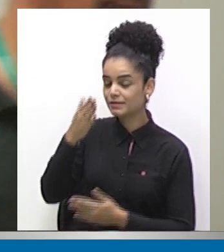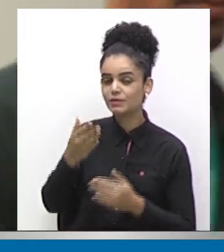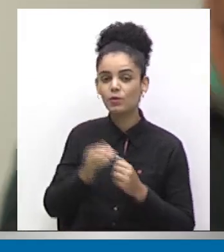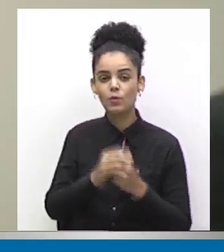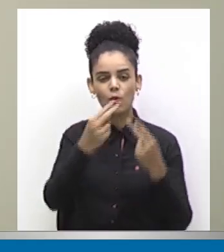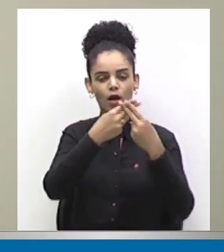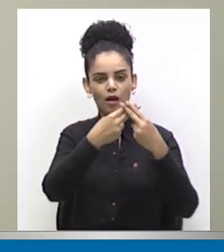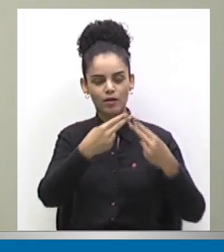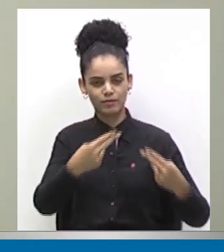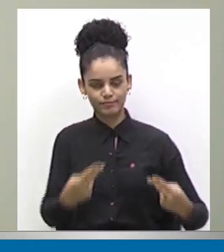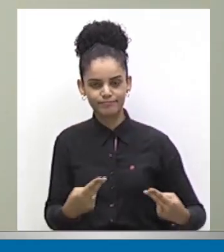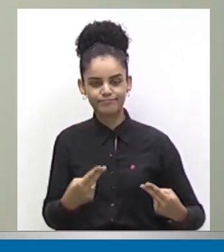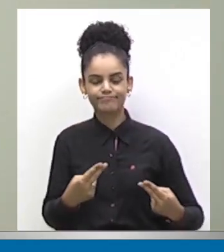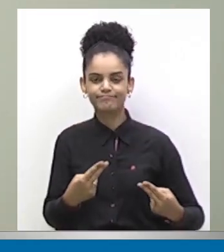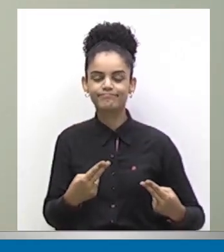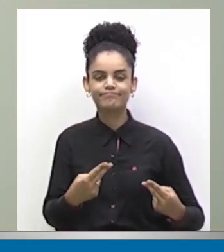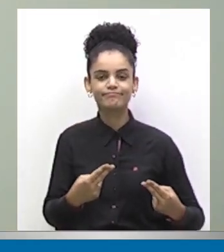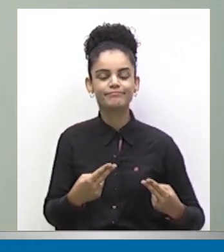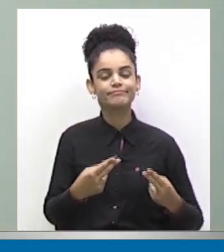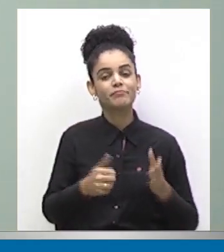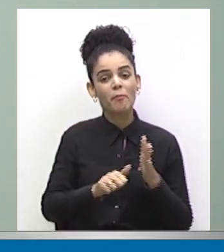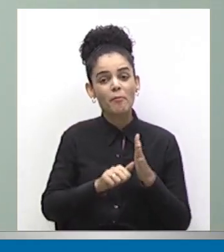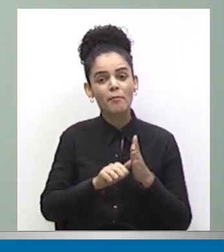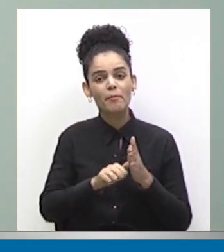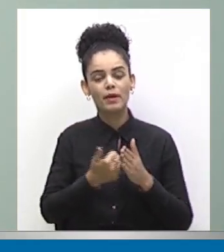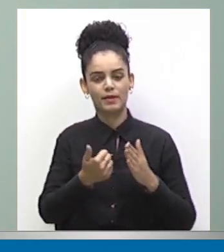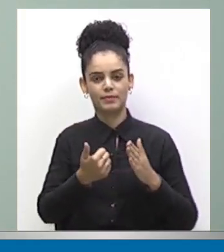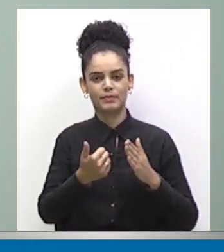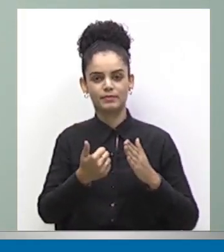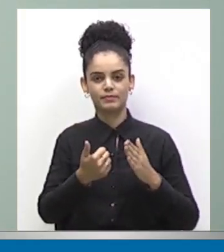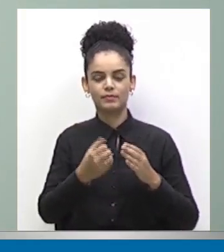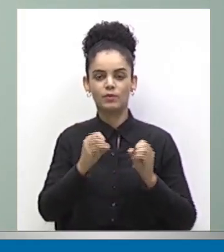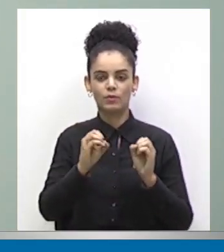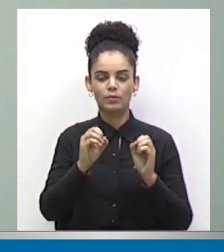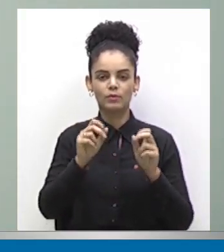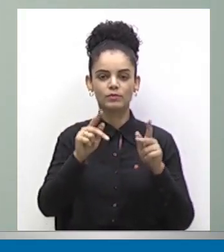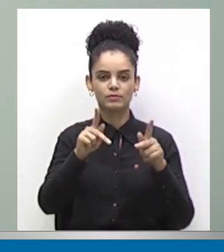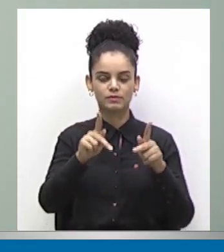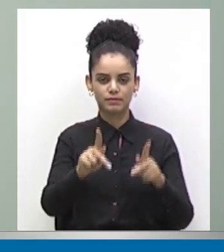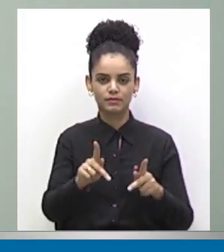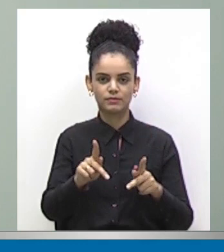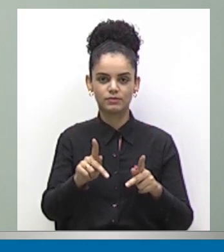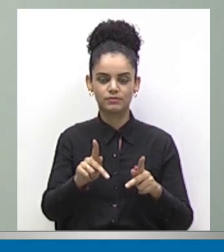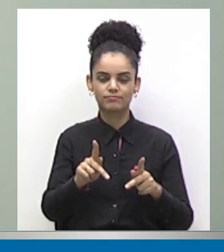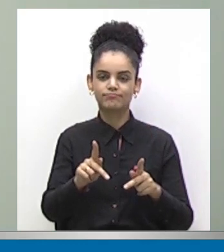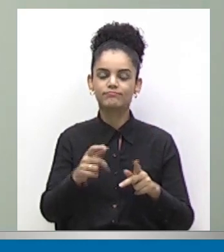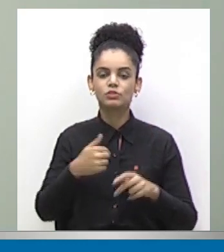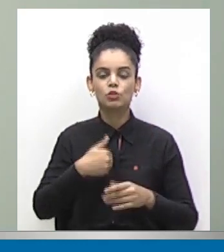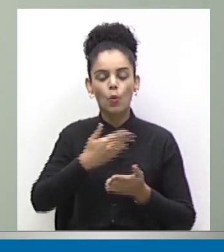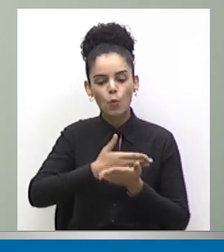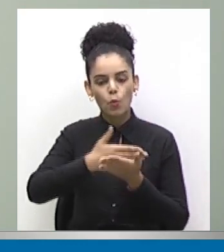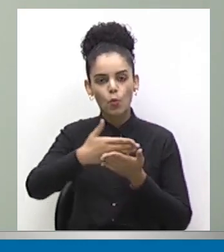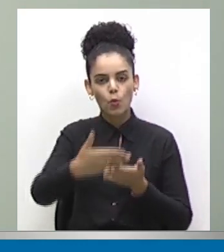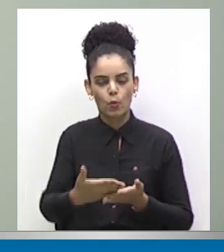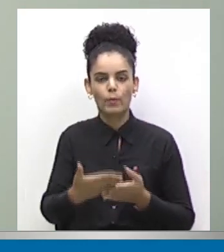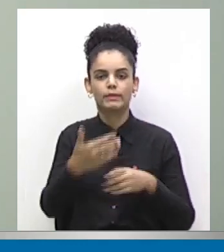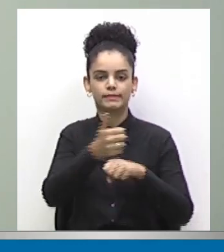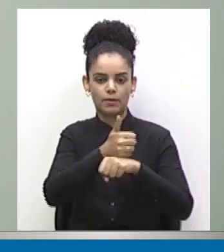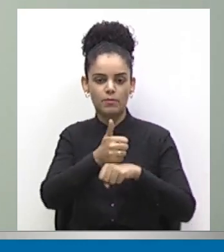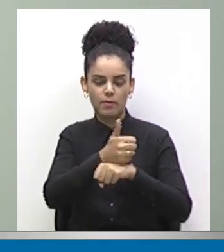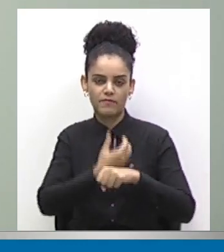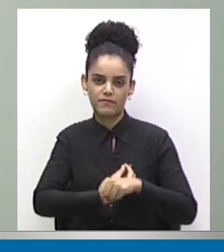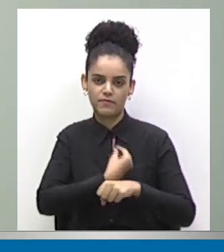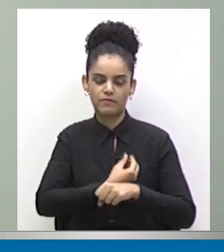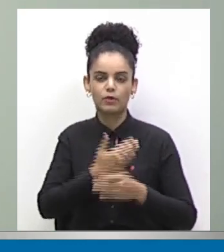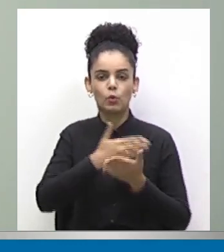berço que eu tive a oportunidade de começar a minha vida profissional. Comecei como estagiário guardando